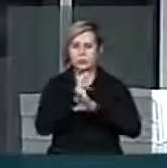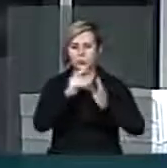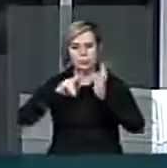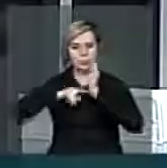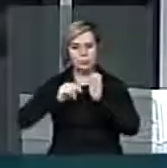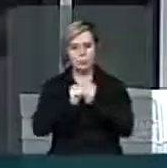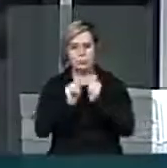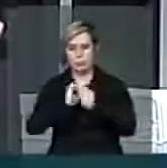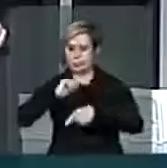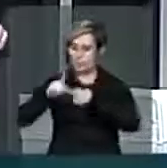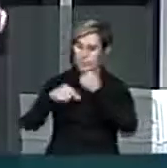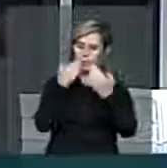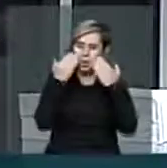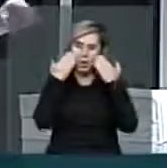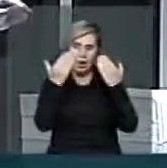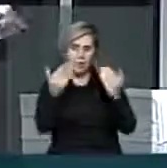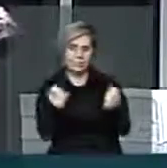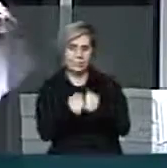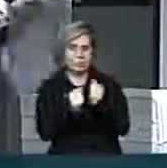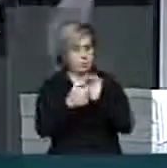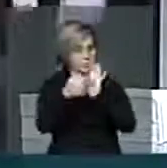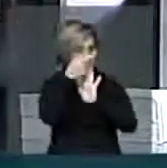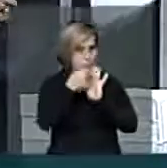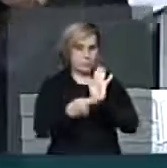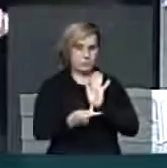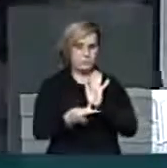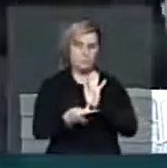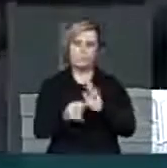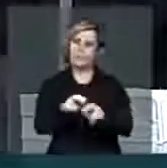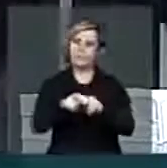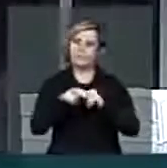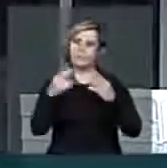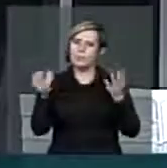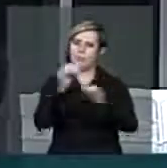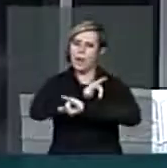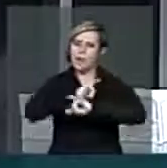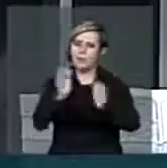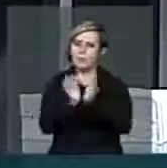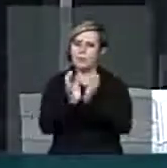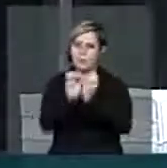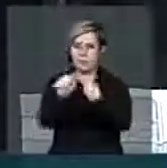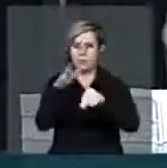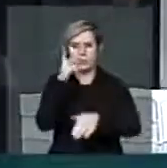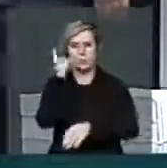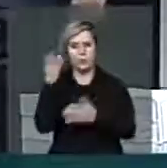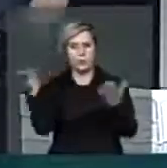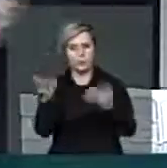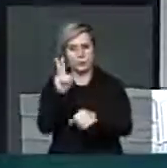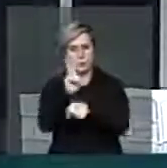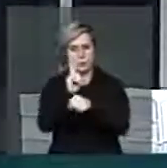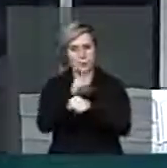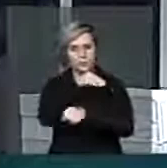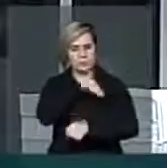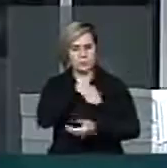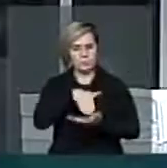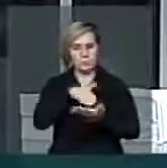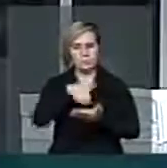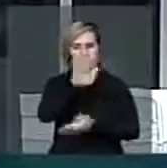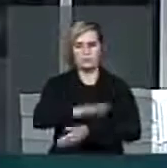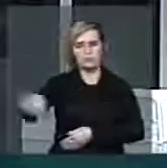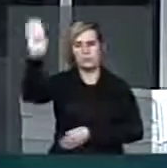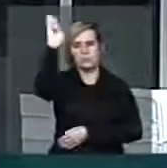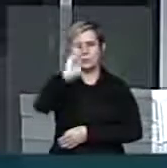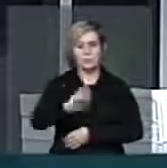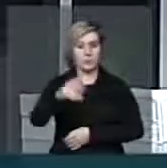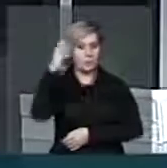que depois nós pudéssemos apresentar esse projeto. Portanto, o lançamento da frente parlamentar hoje em defesa do piso nacional dos radialistas foi um